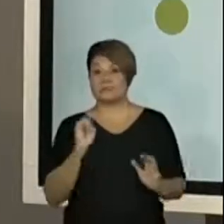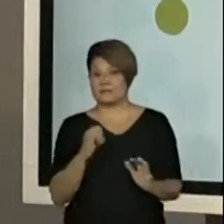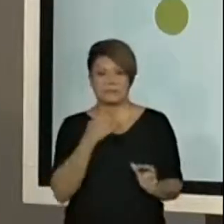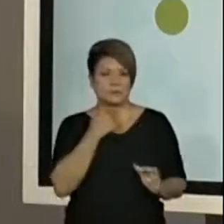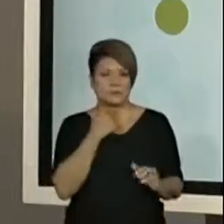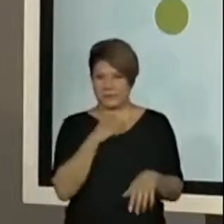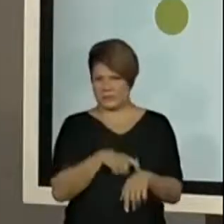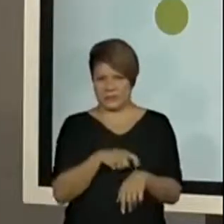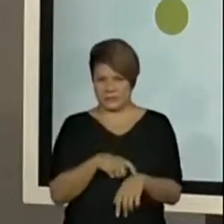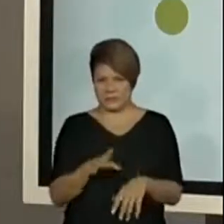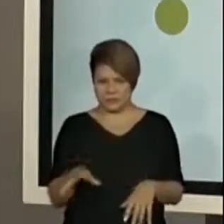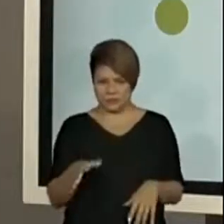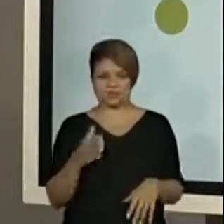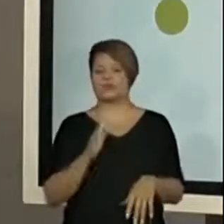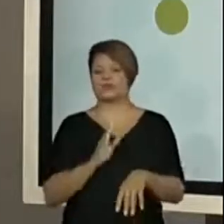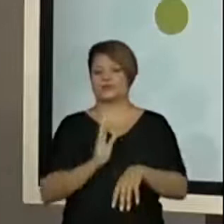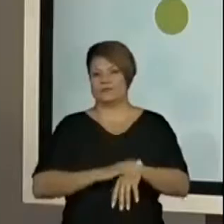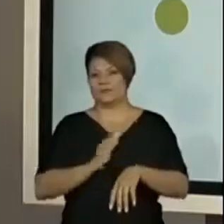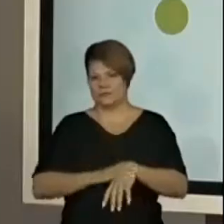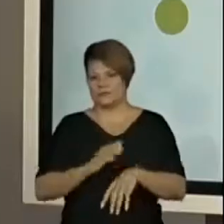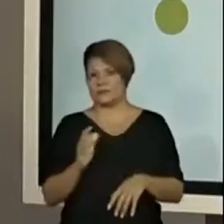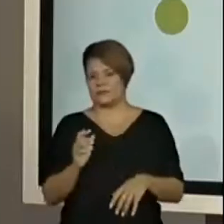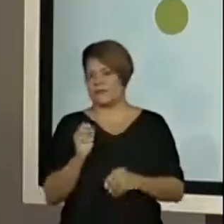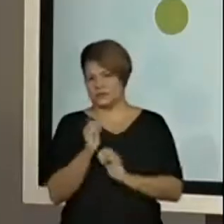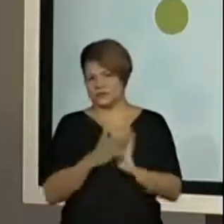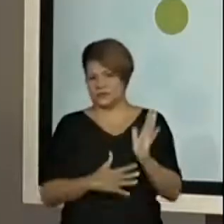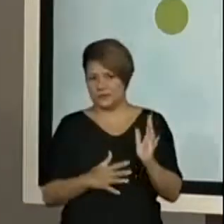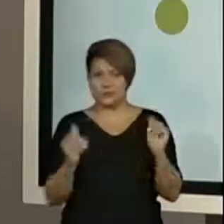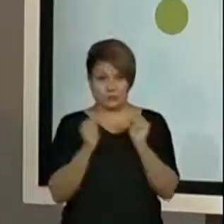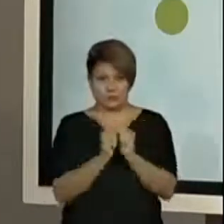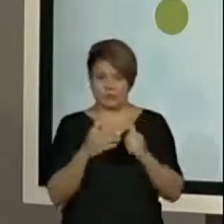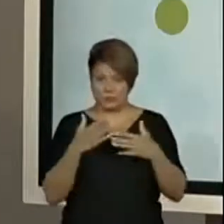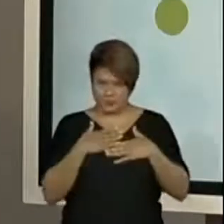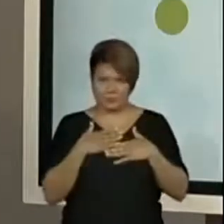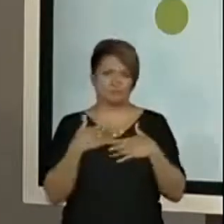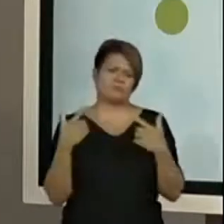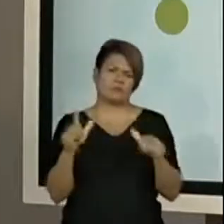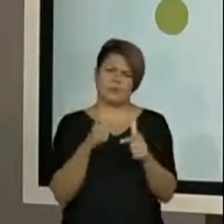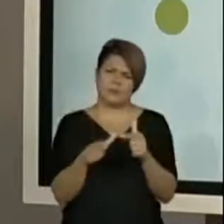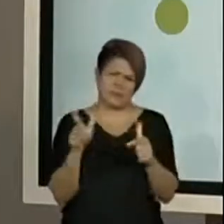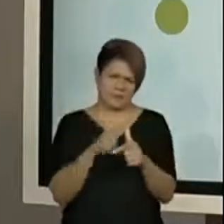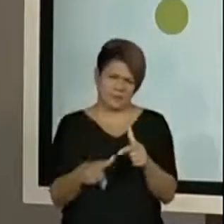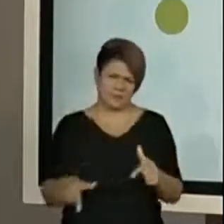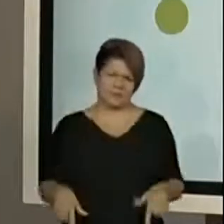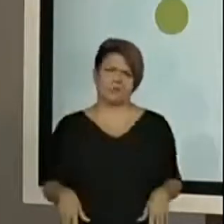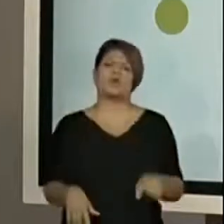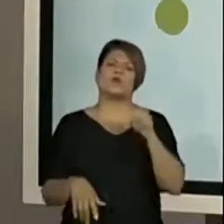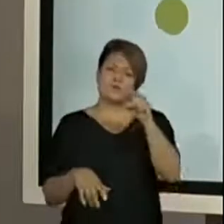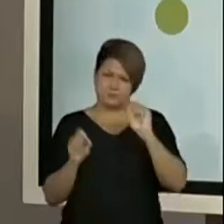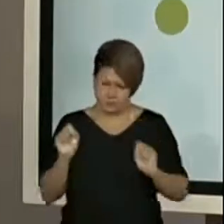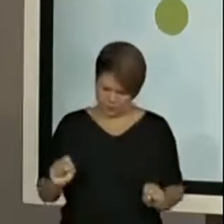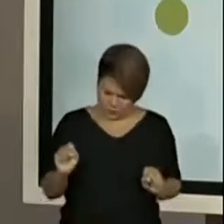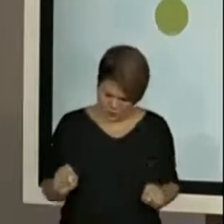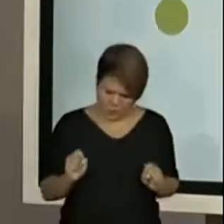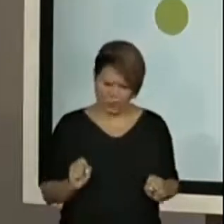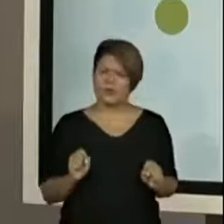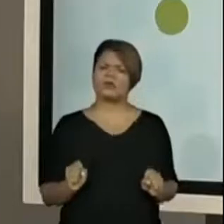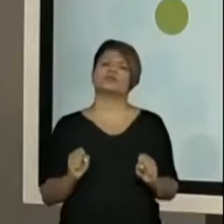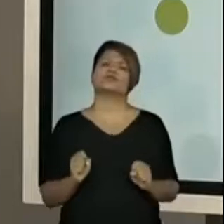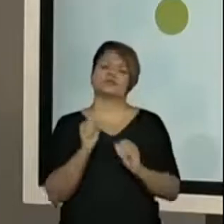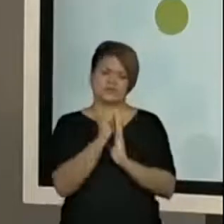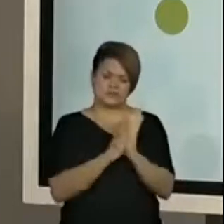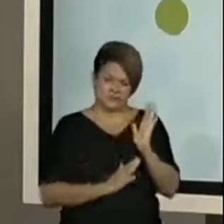vocês realizarem atividade junto comigo aqui do Centro de Mídias, não tem problema, vocês podem realizar a atividade